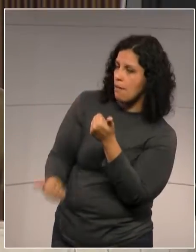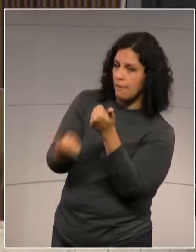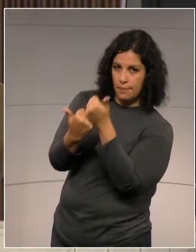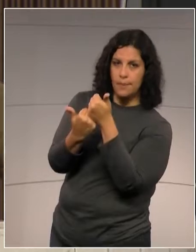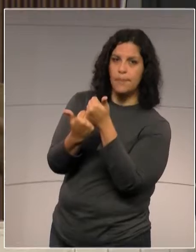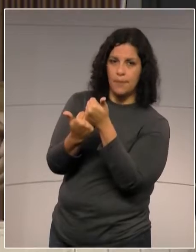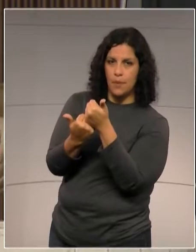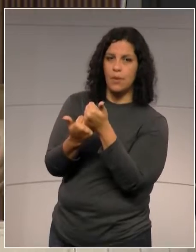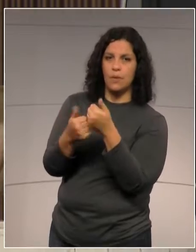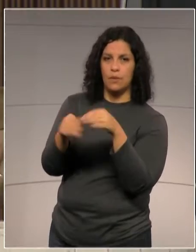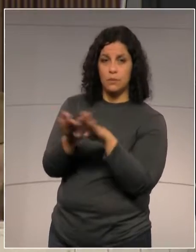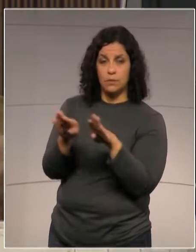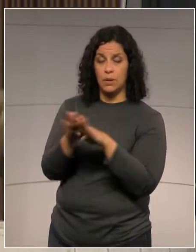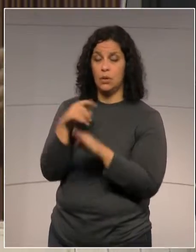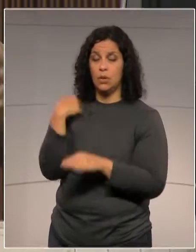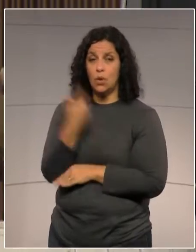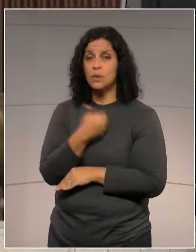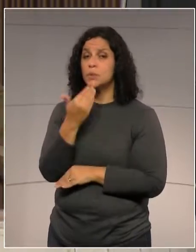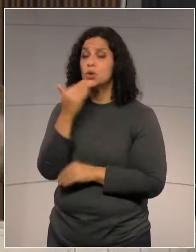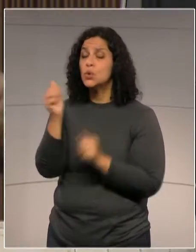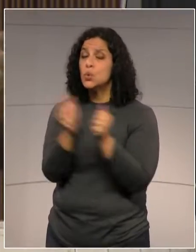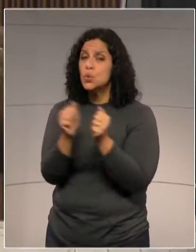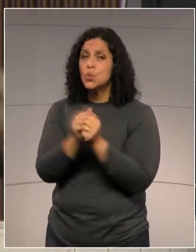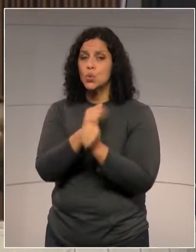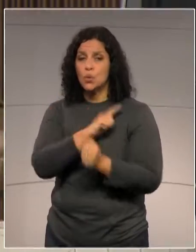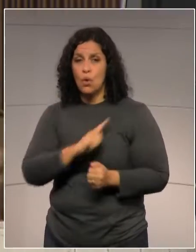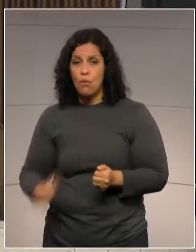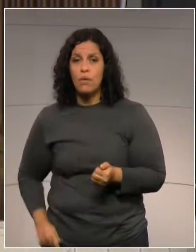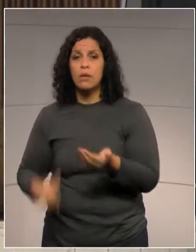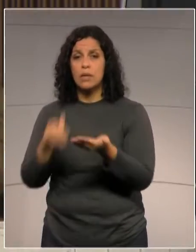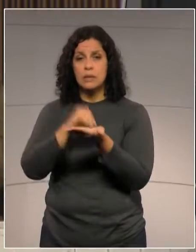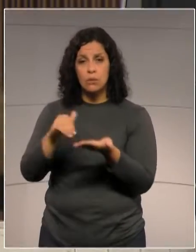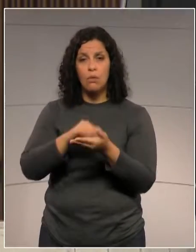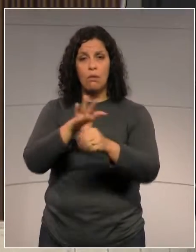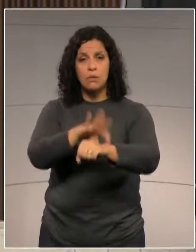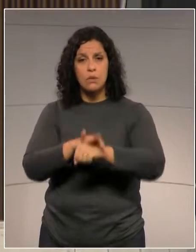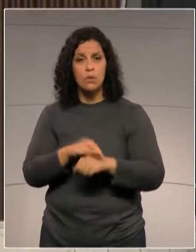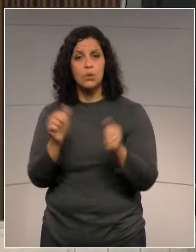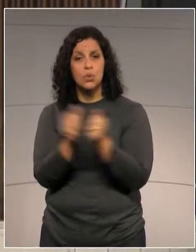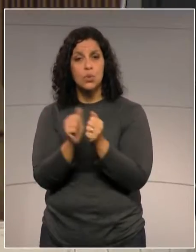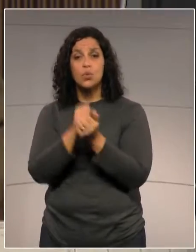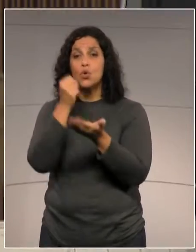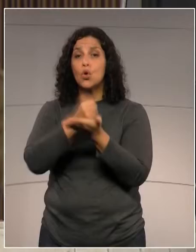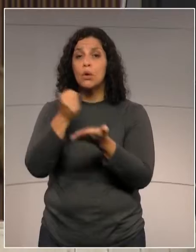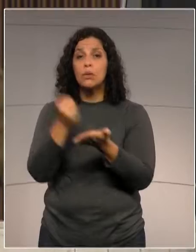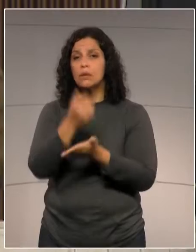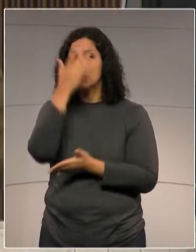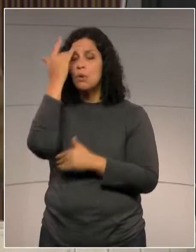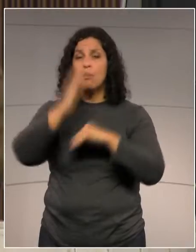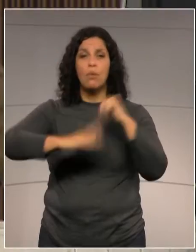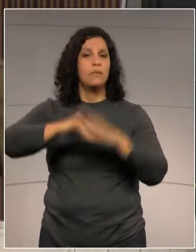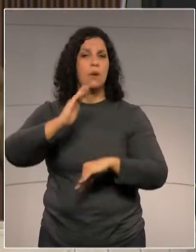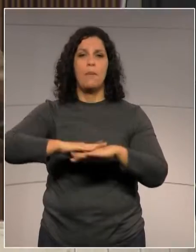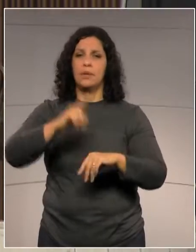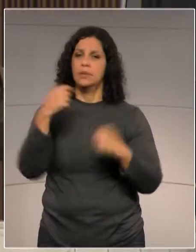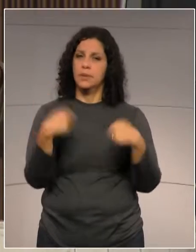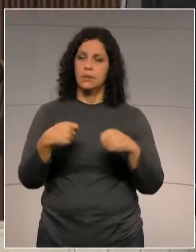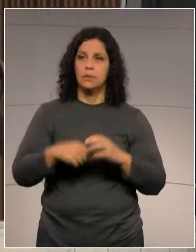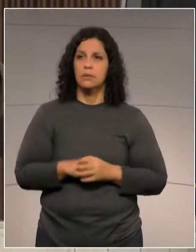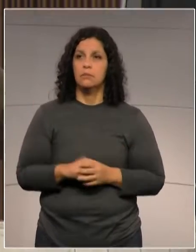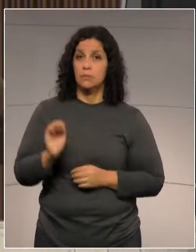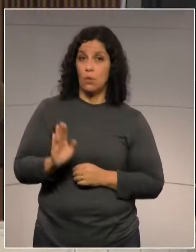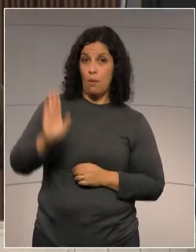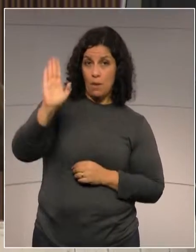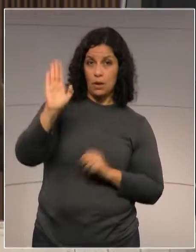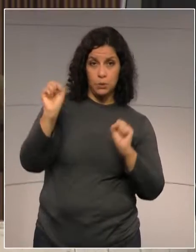e solicitarmos, junto ao governo de Estado, a Secretaria de Segurança, contratação de novos profissionais. Uma parte. Uma parte,